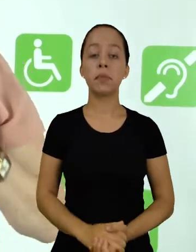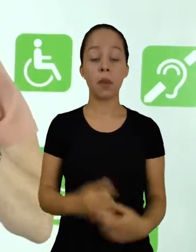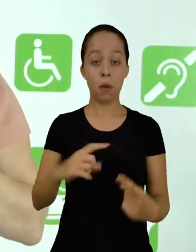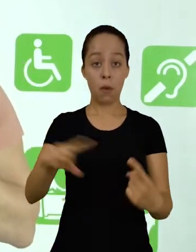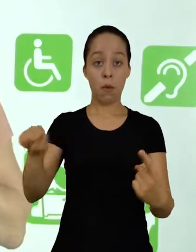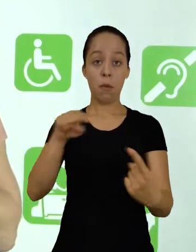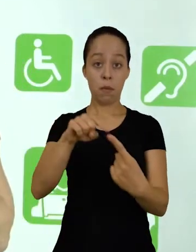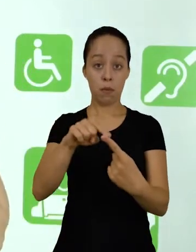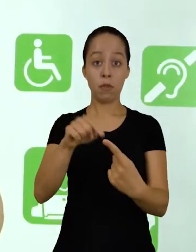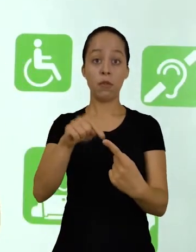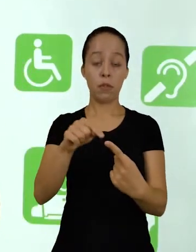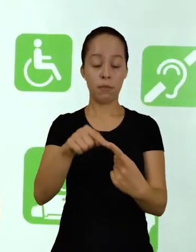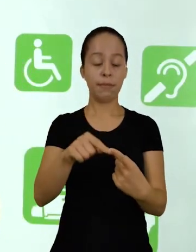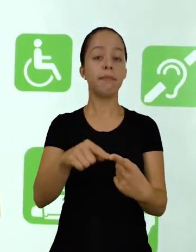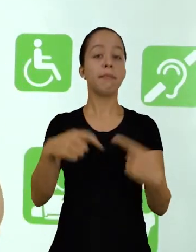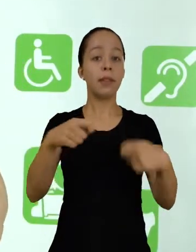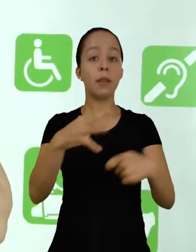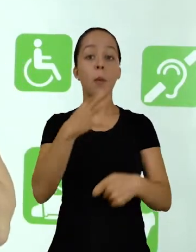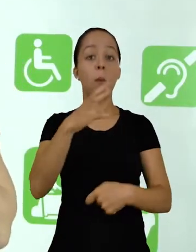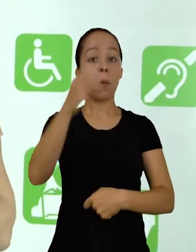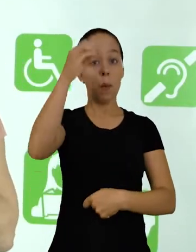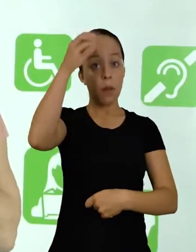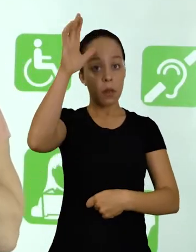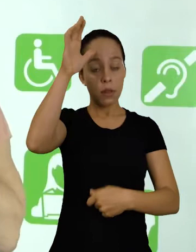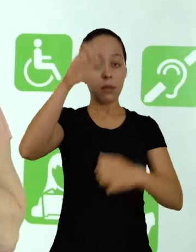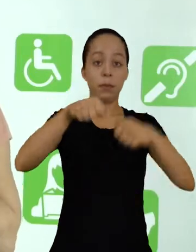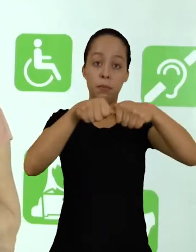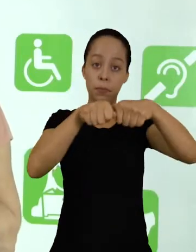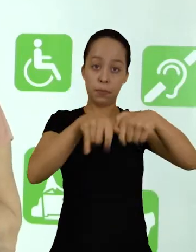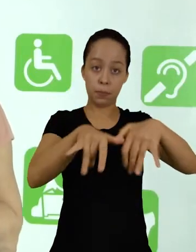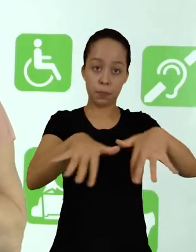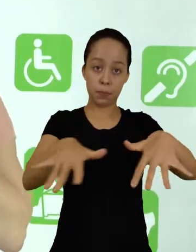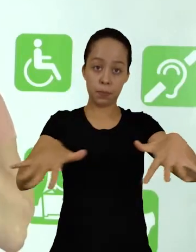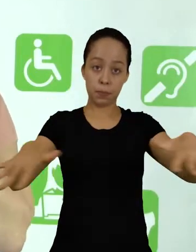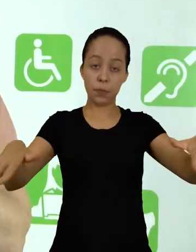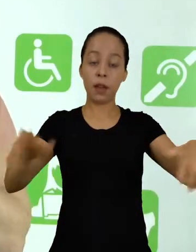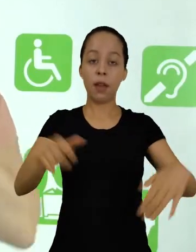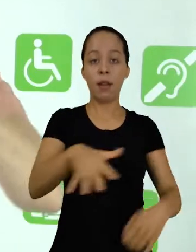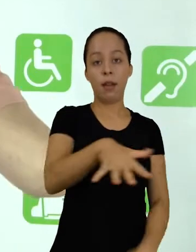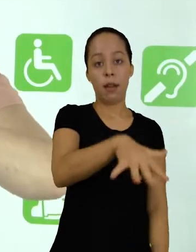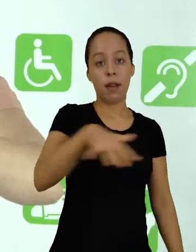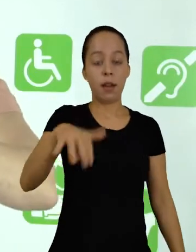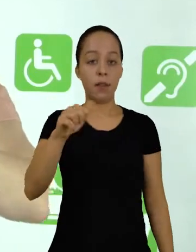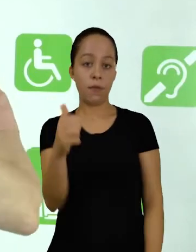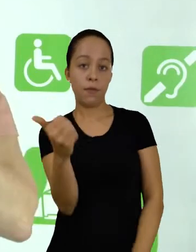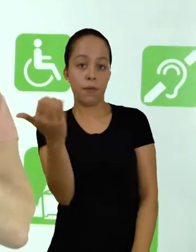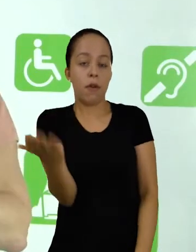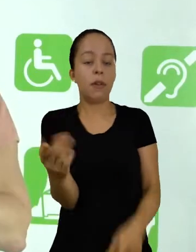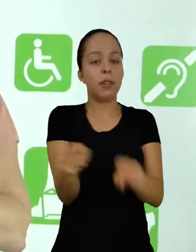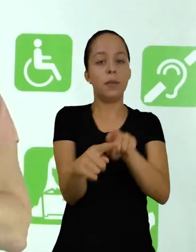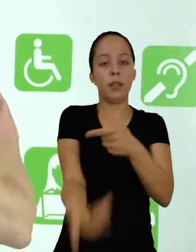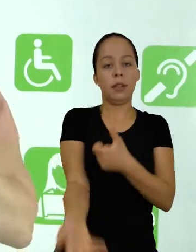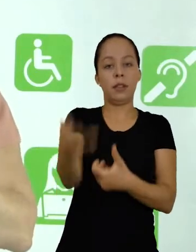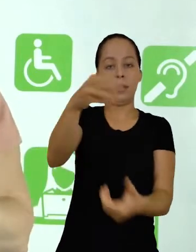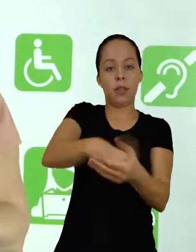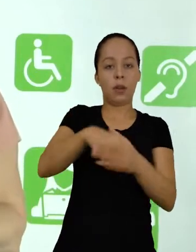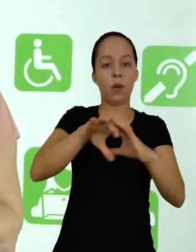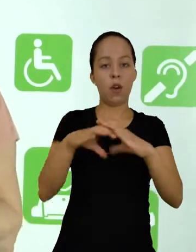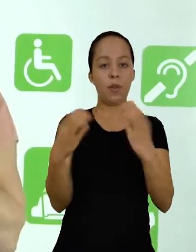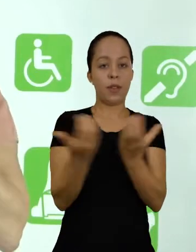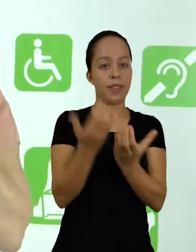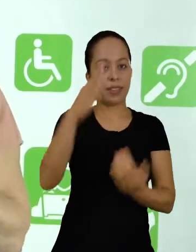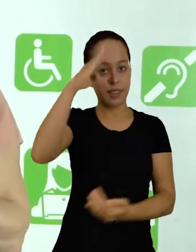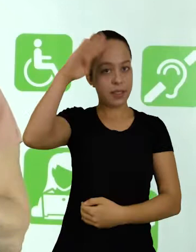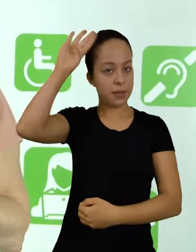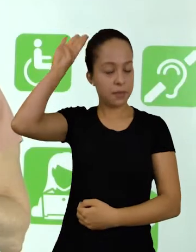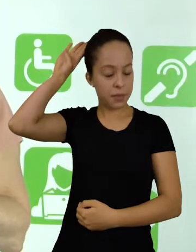Um objetivo é difundir o conhecimento às esferas externas e também à